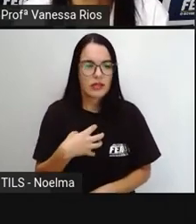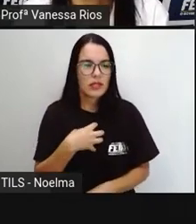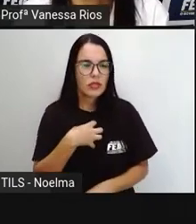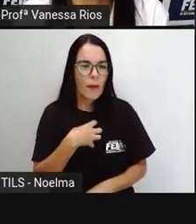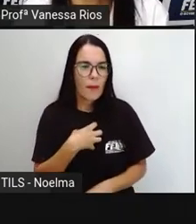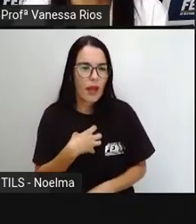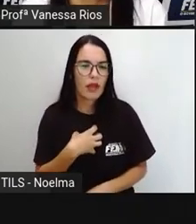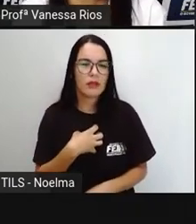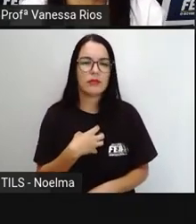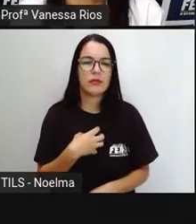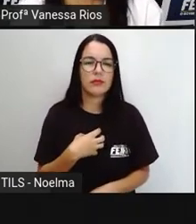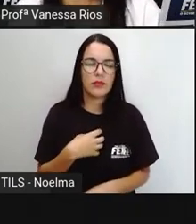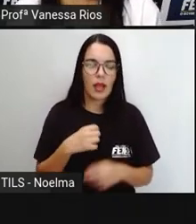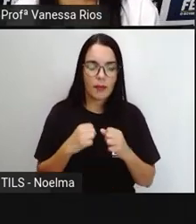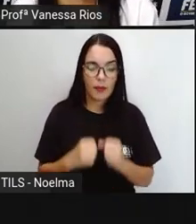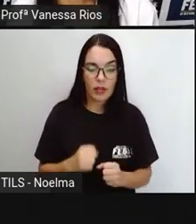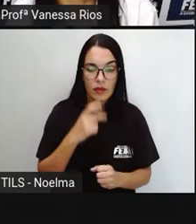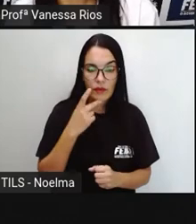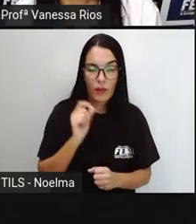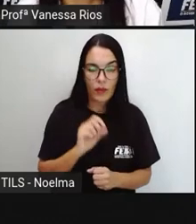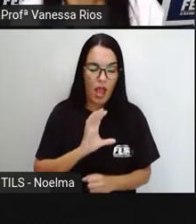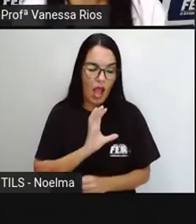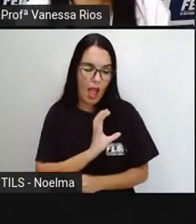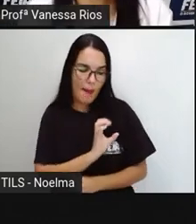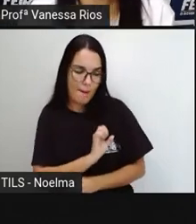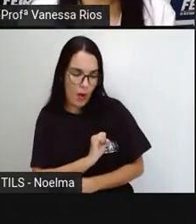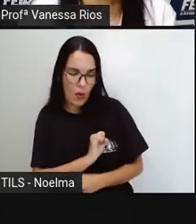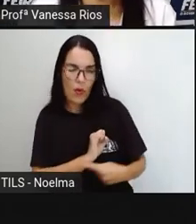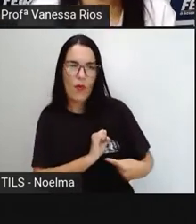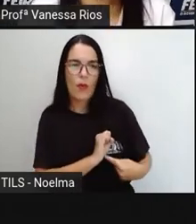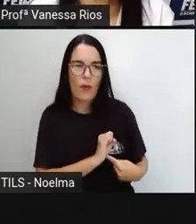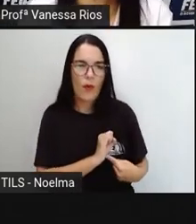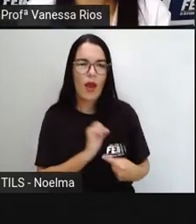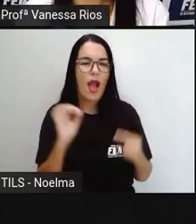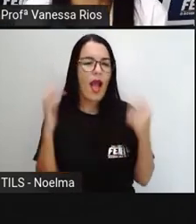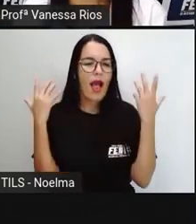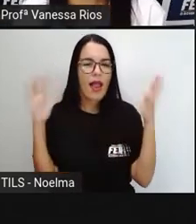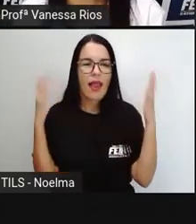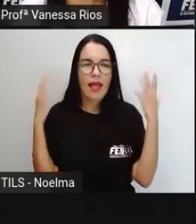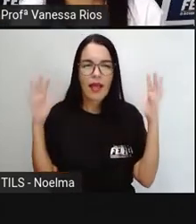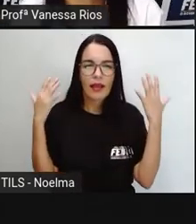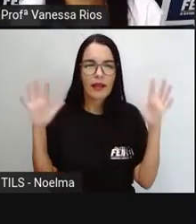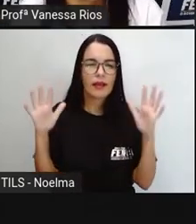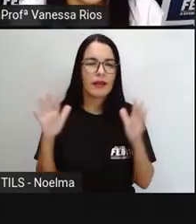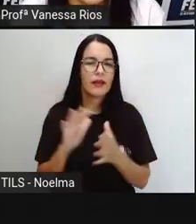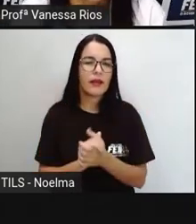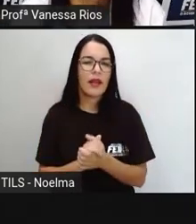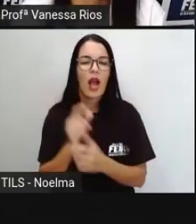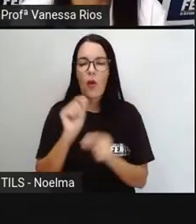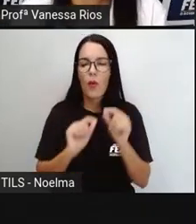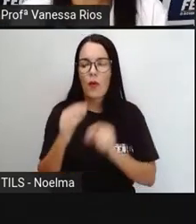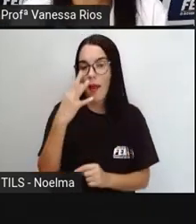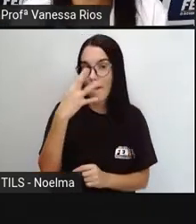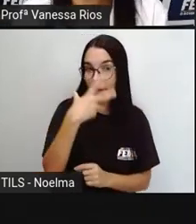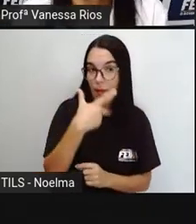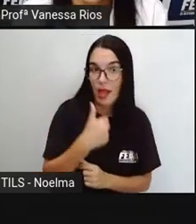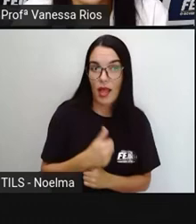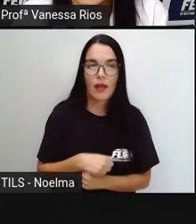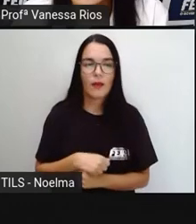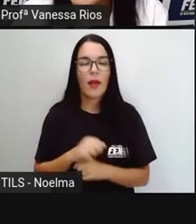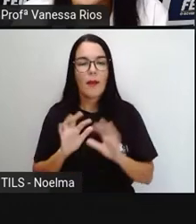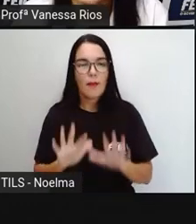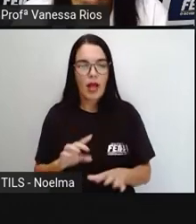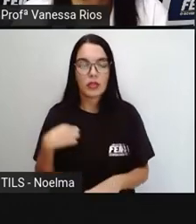de que os poemas vão falar apenas de amor, vão falar apenas de alegria, vão falar apenas do que é belo. Mas nós